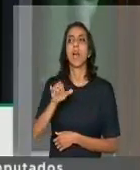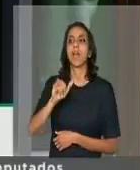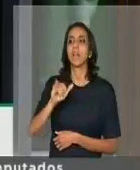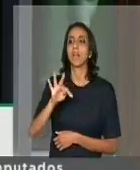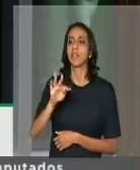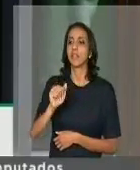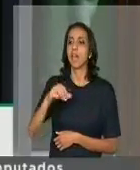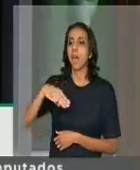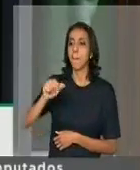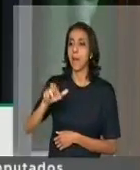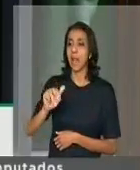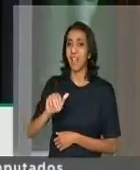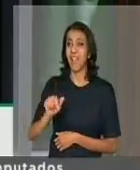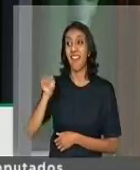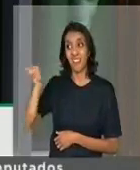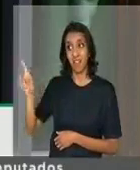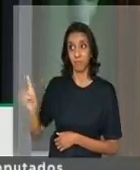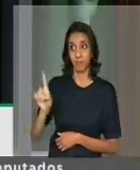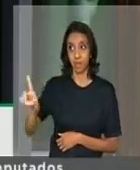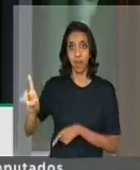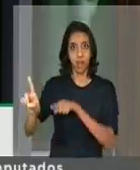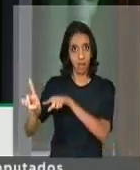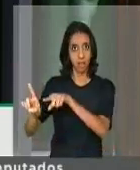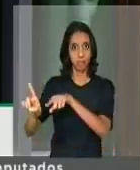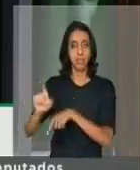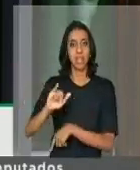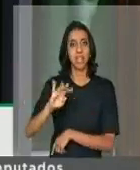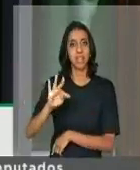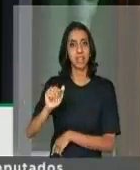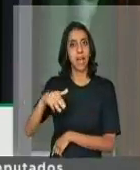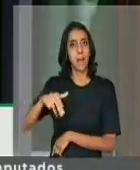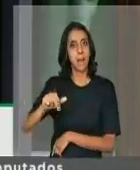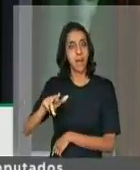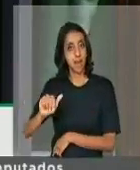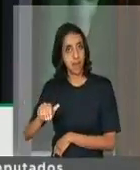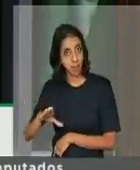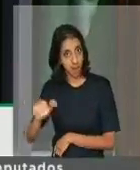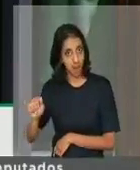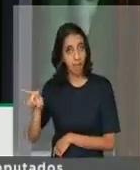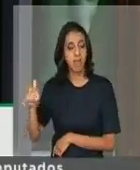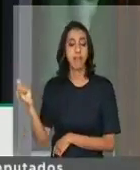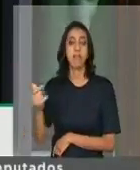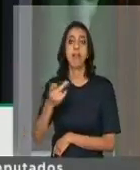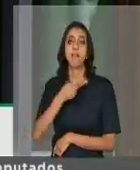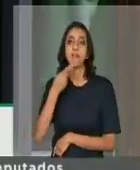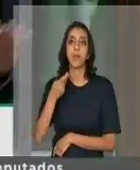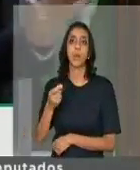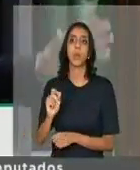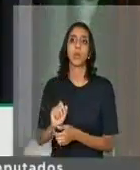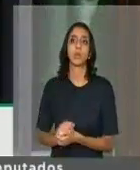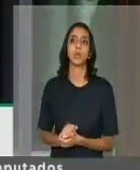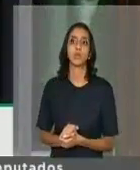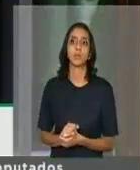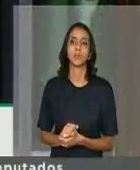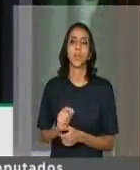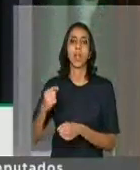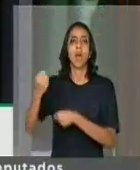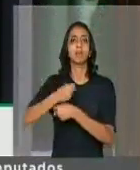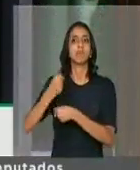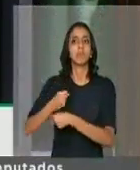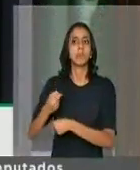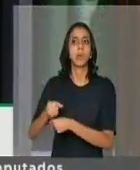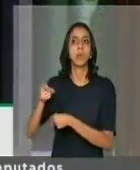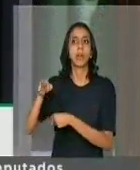anunciando a recuperação do passeio e da moreta